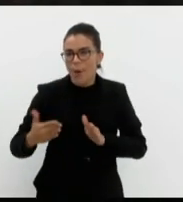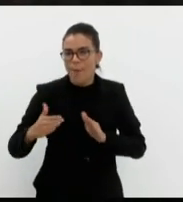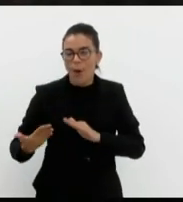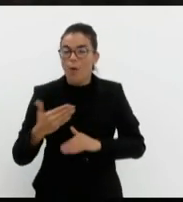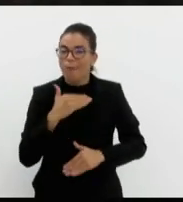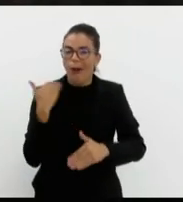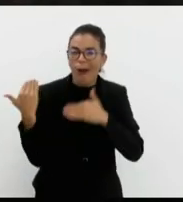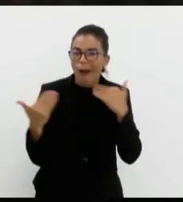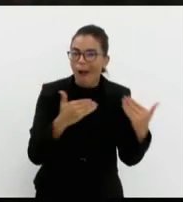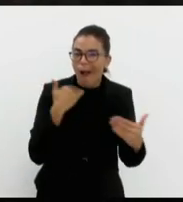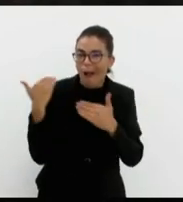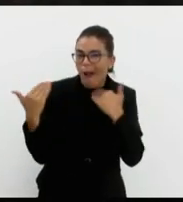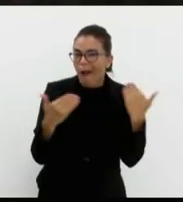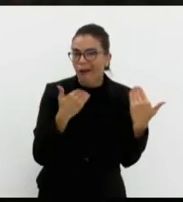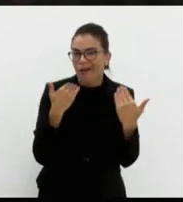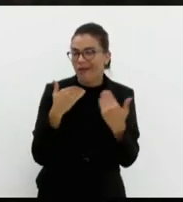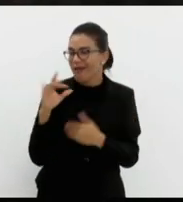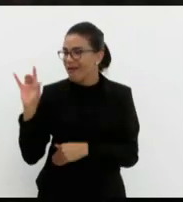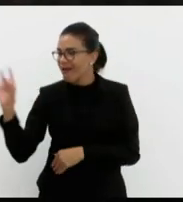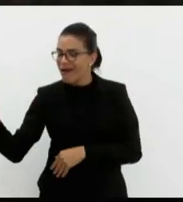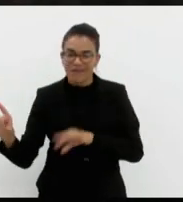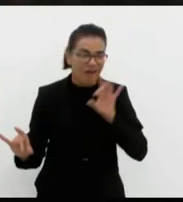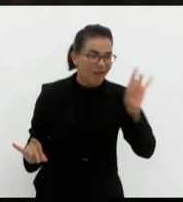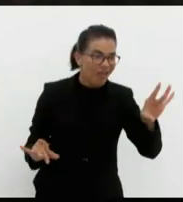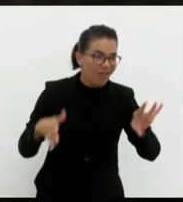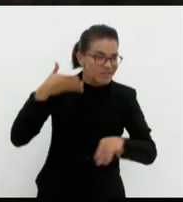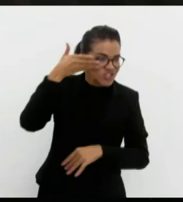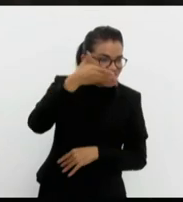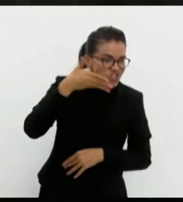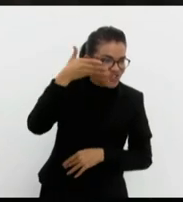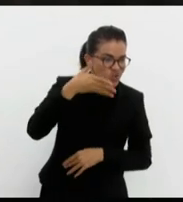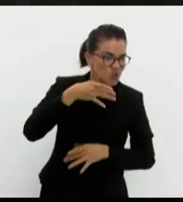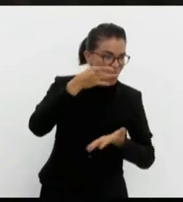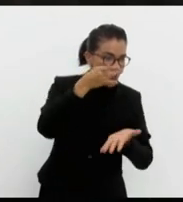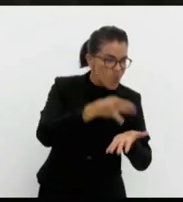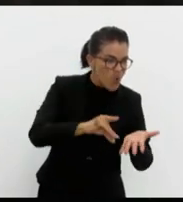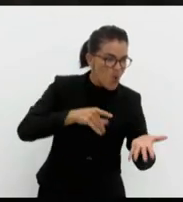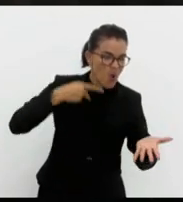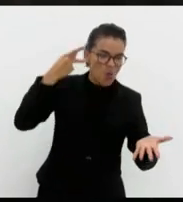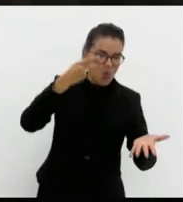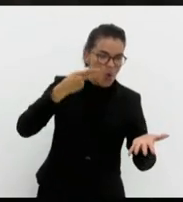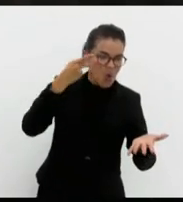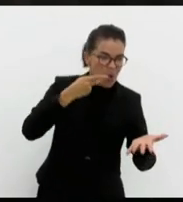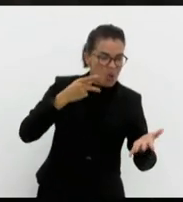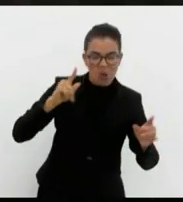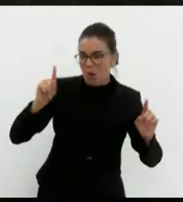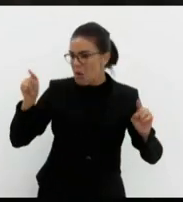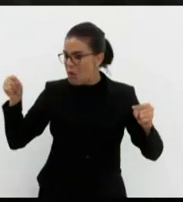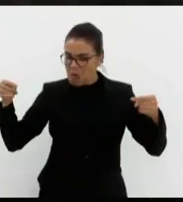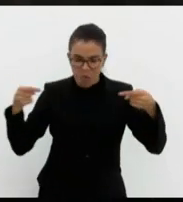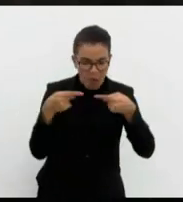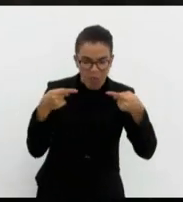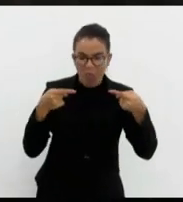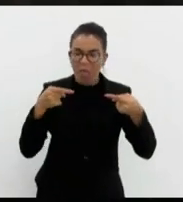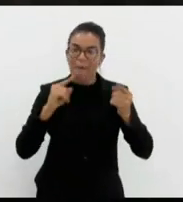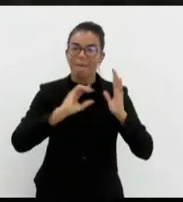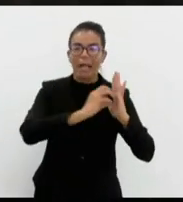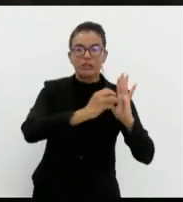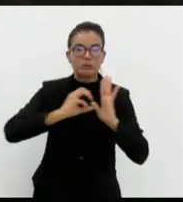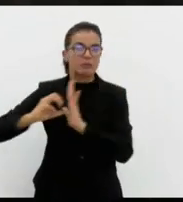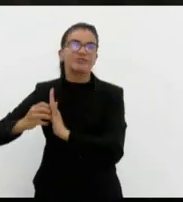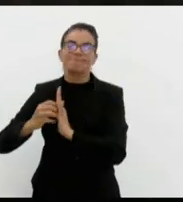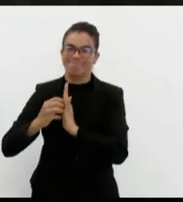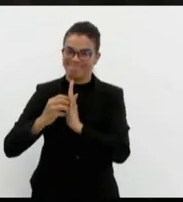questão. E não cada um fazer um discurso político olhando a sua vertente partidária.